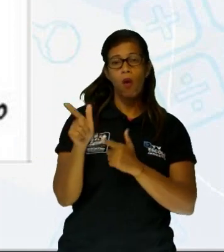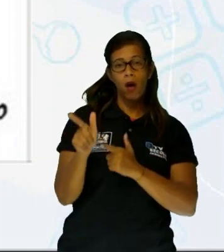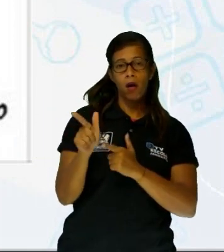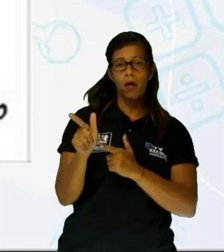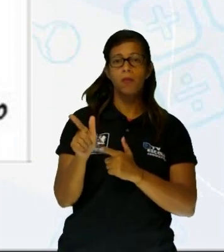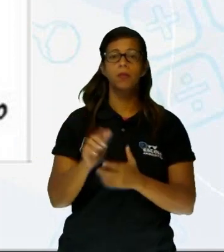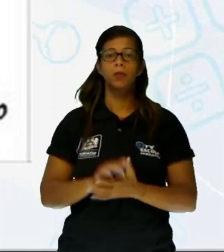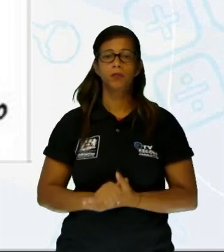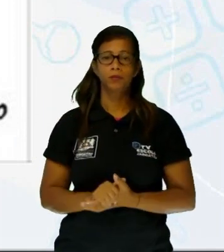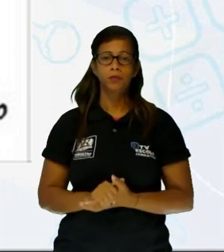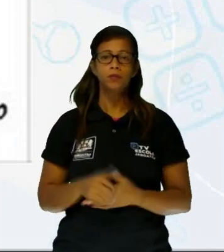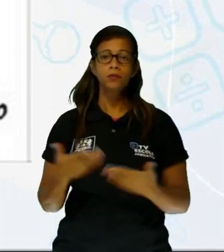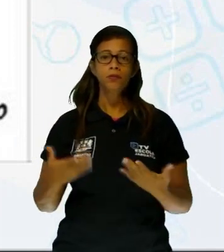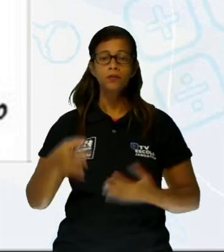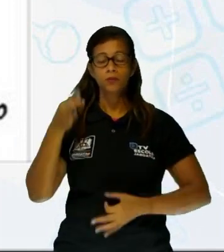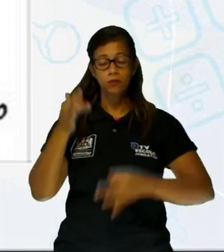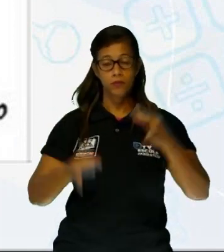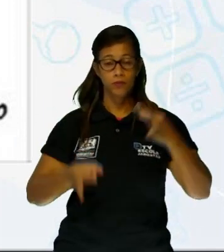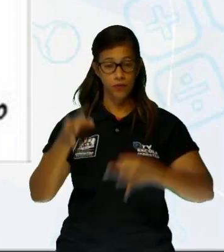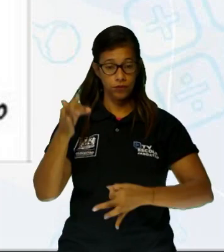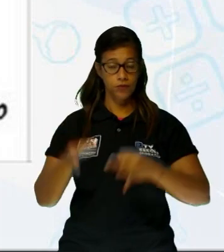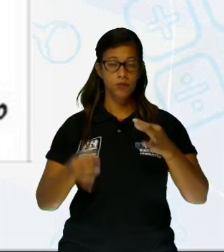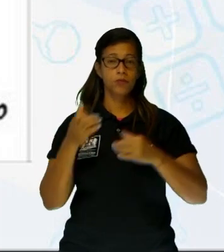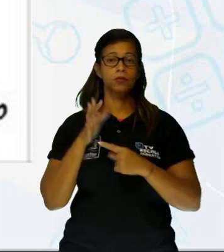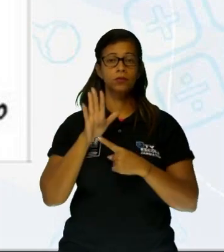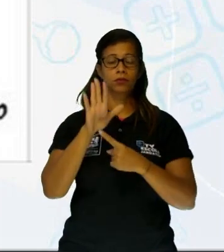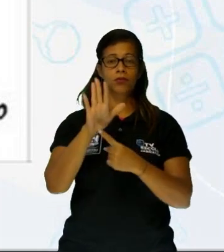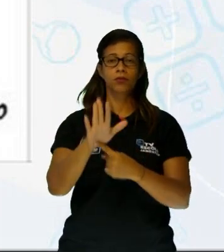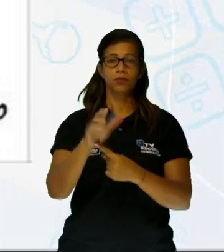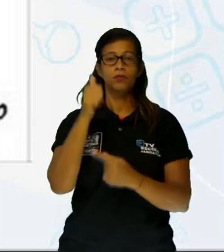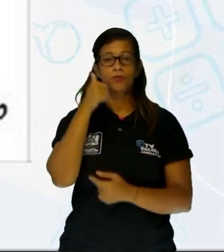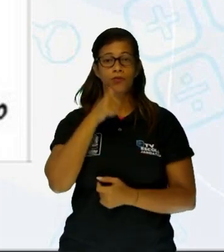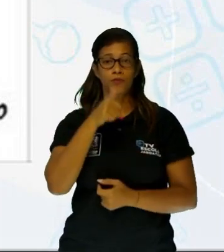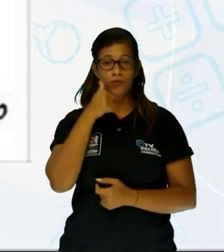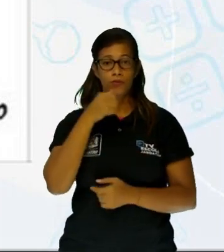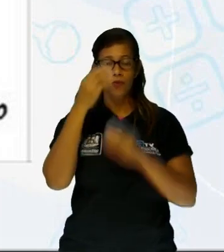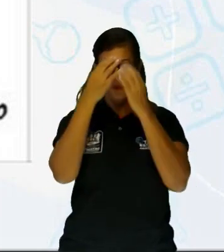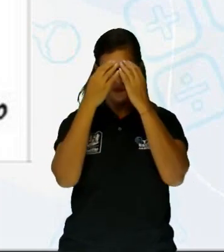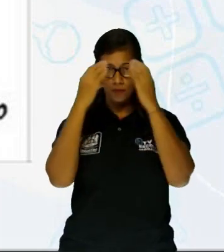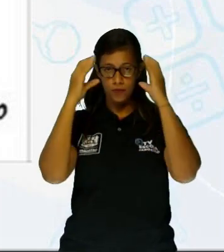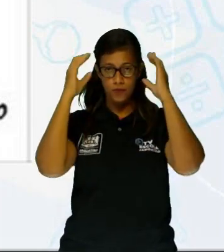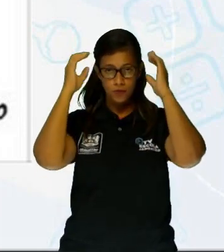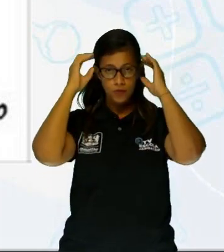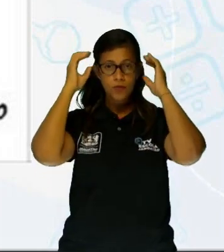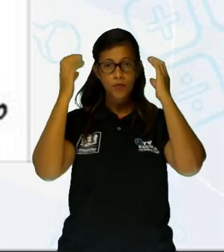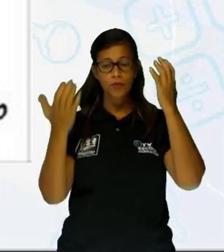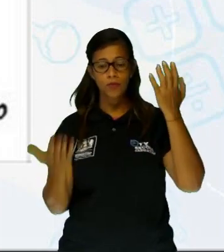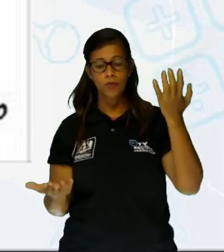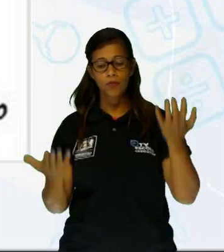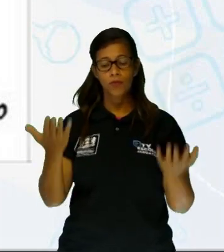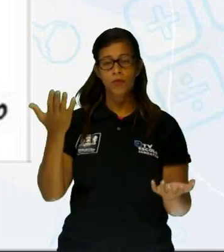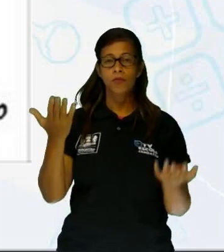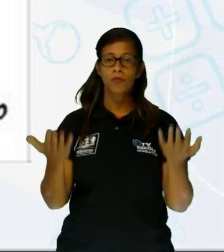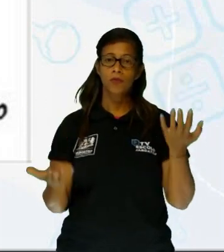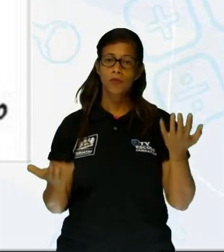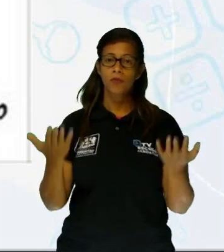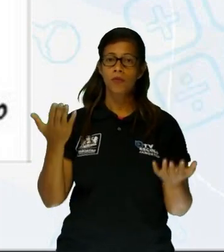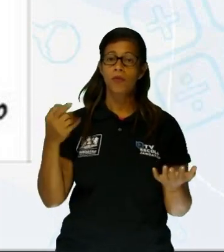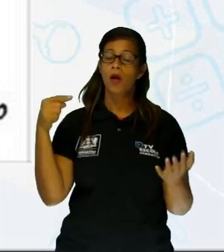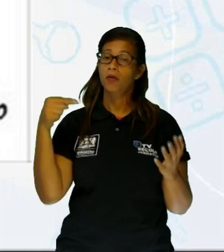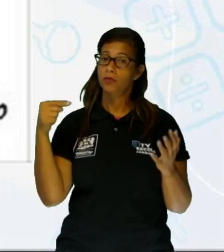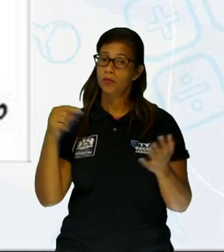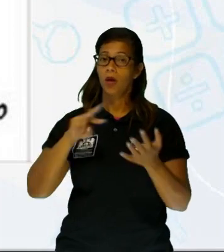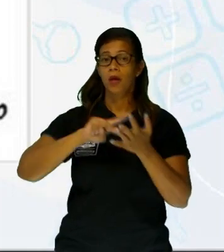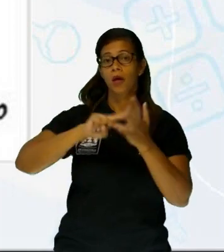representada aí por essa mulher de vestido com a balança na mão e a venda nos olhos, né? Para quem tem conhecimento, já sabe que essa representação aí é da justiça.